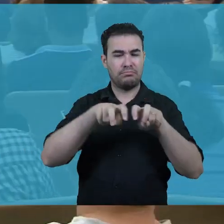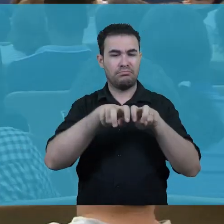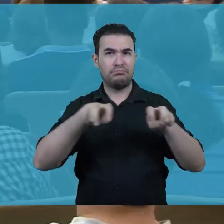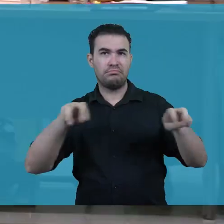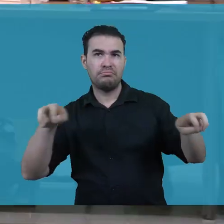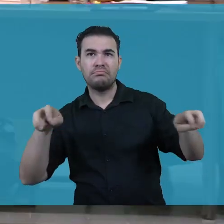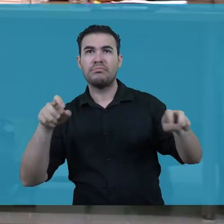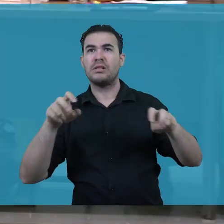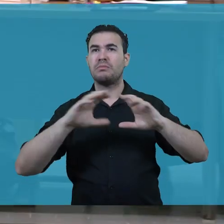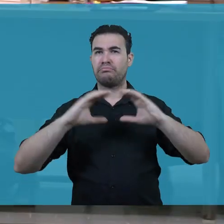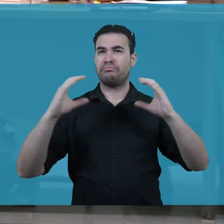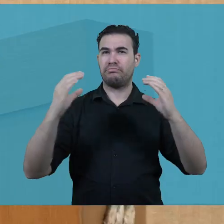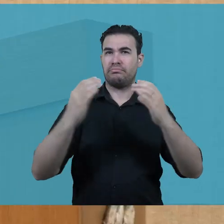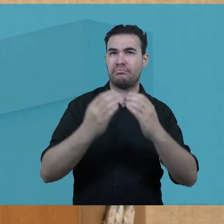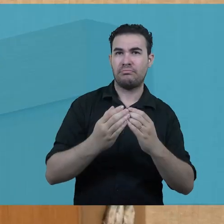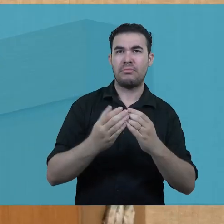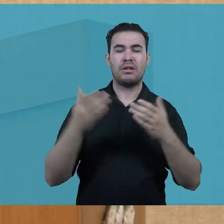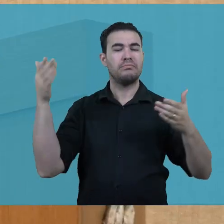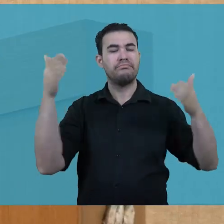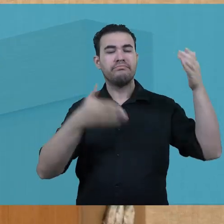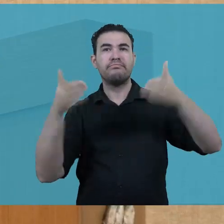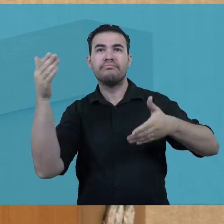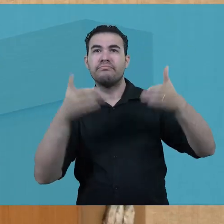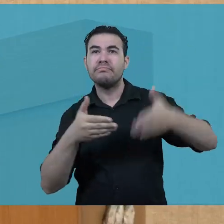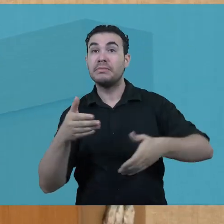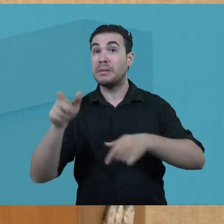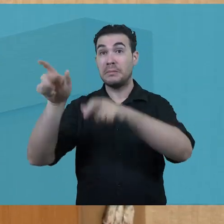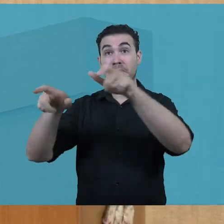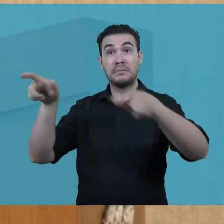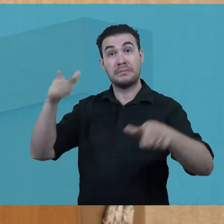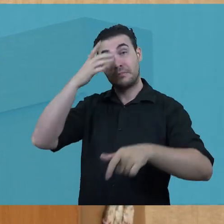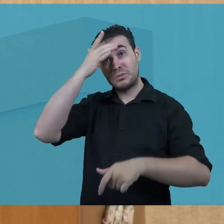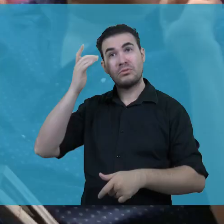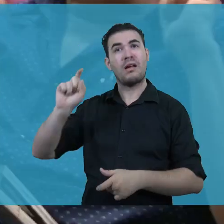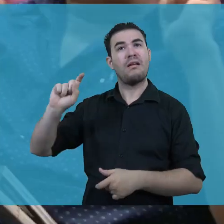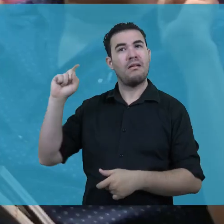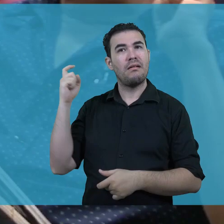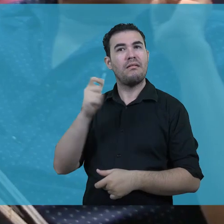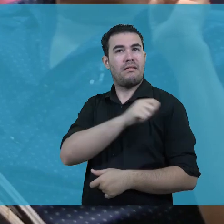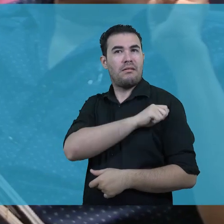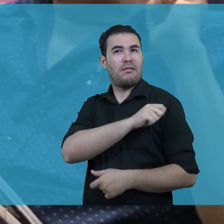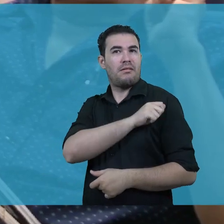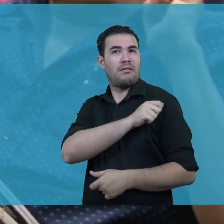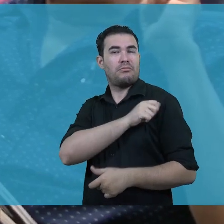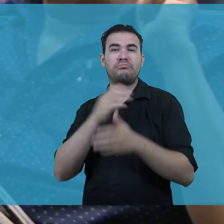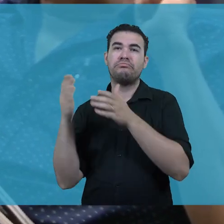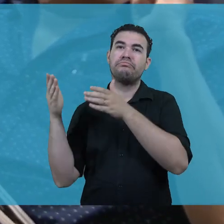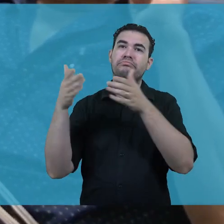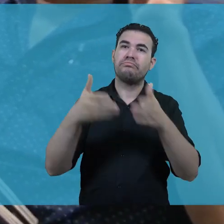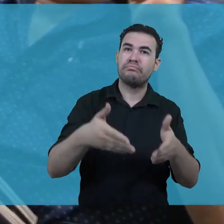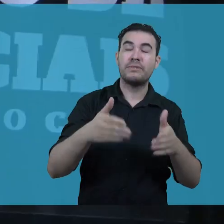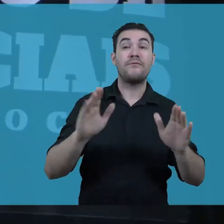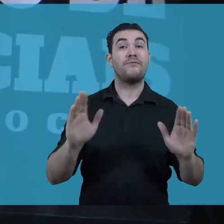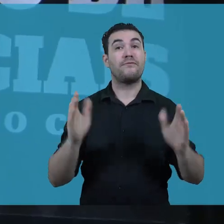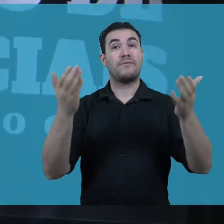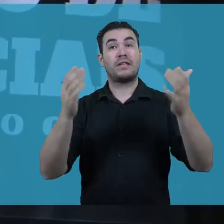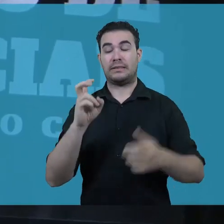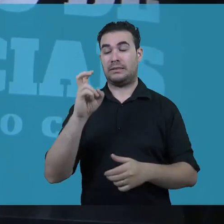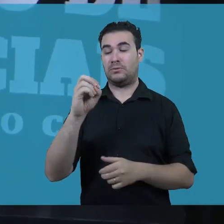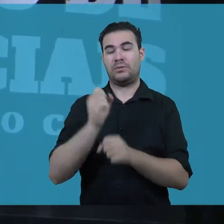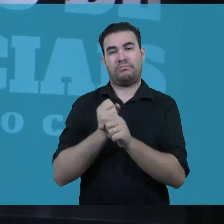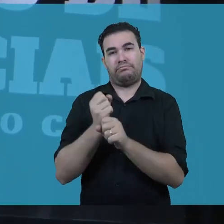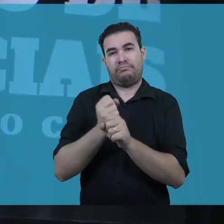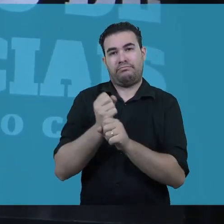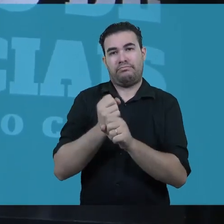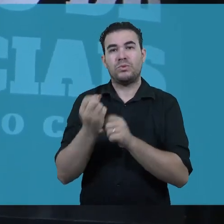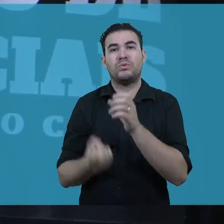Palestras, mesas redondas e conferências. Os encontros entre pesquisadores de diferentes gerações marcam o cinquentenário